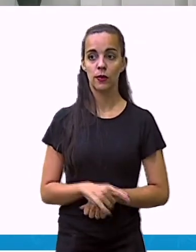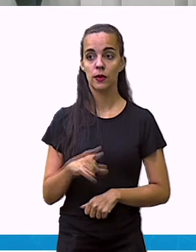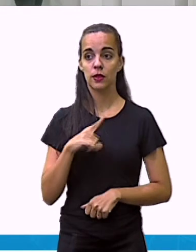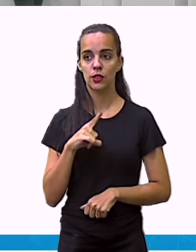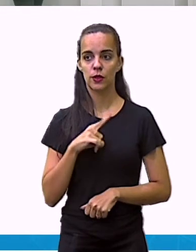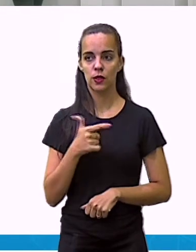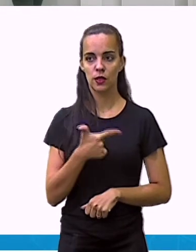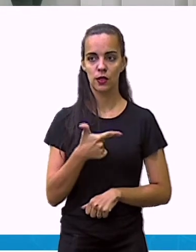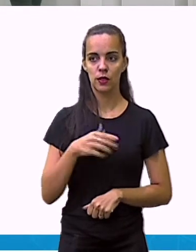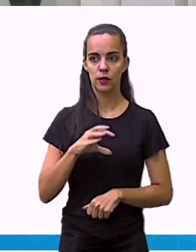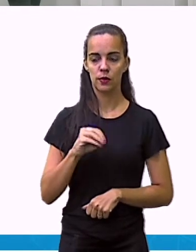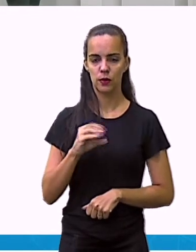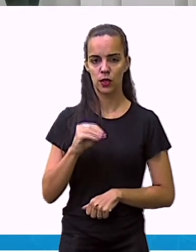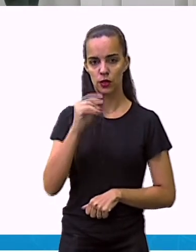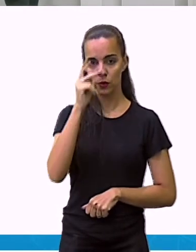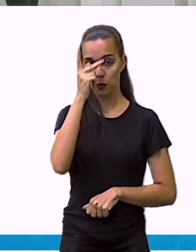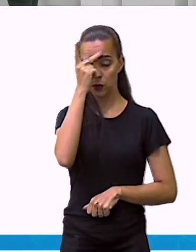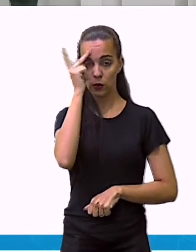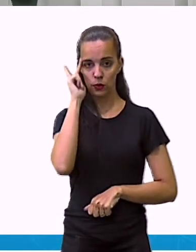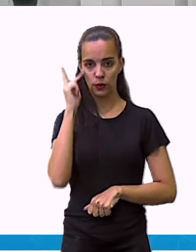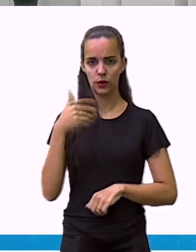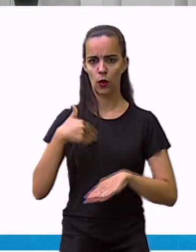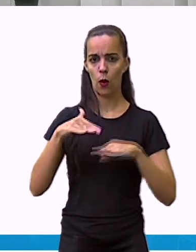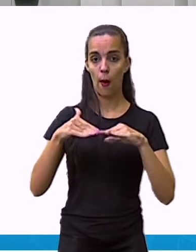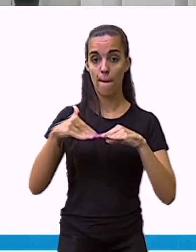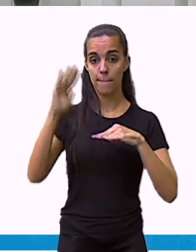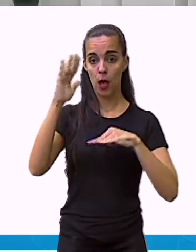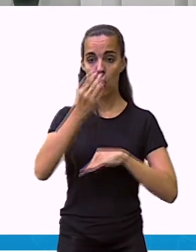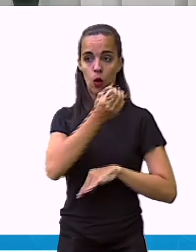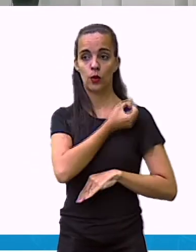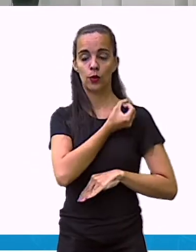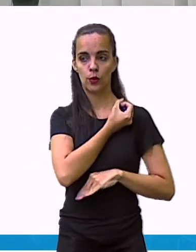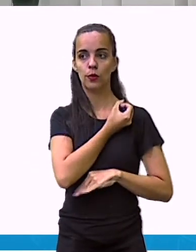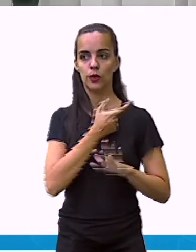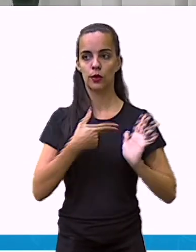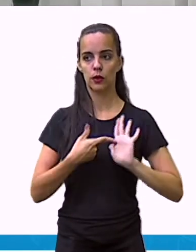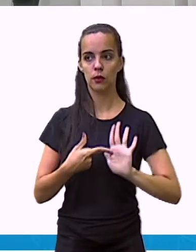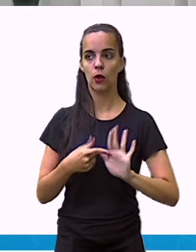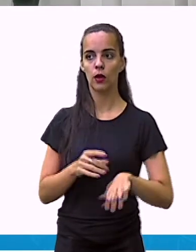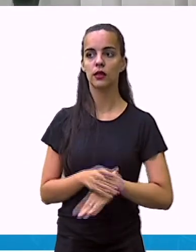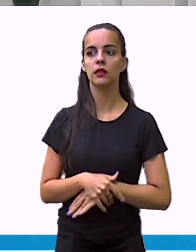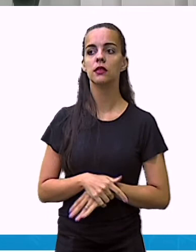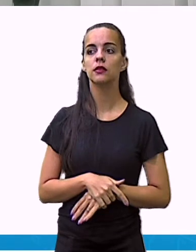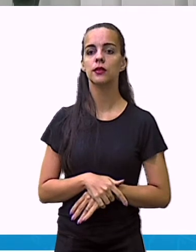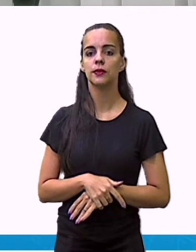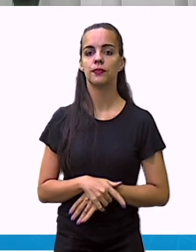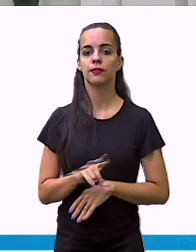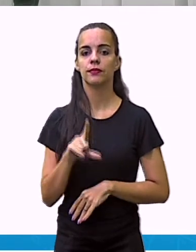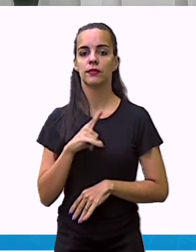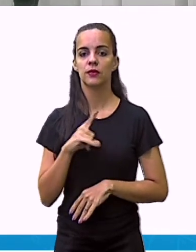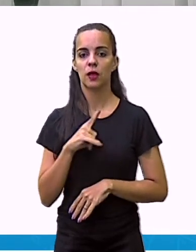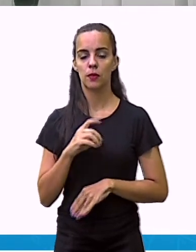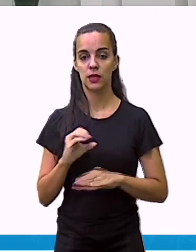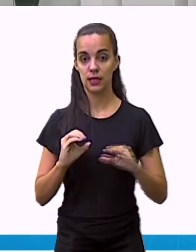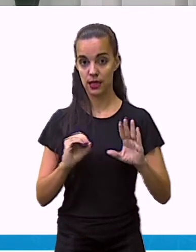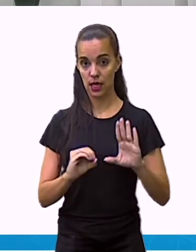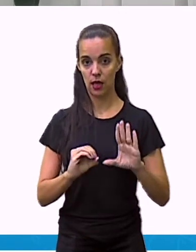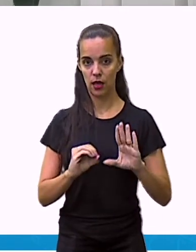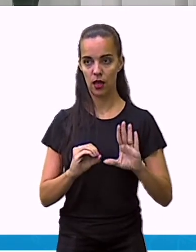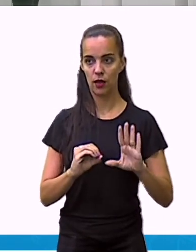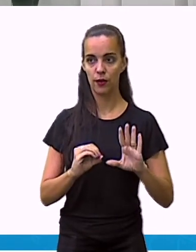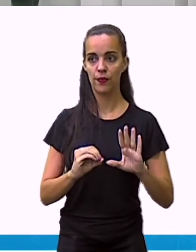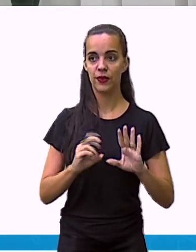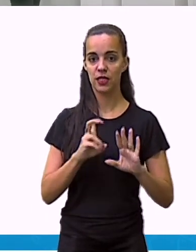vimos foram 20, o maior número que aparece, não é? Então, nós vamos colocar aqui, nessa primeira linha, a nossa linha na vertical, de